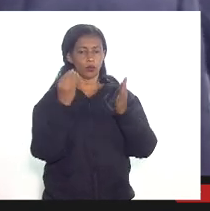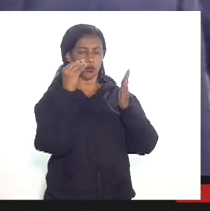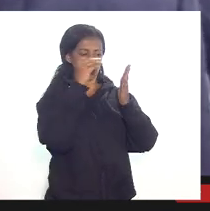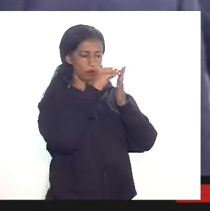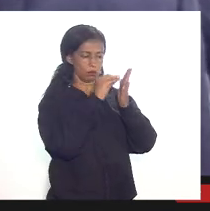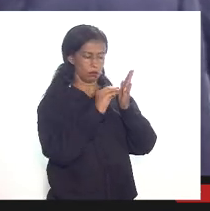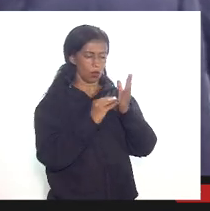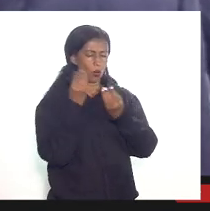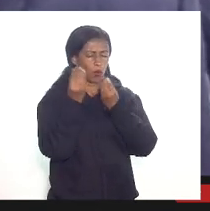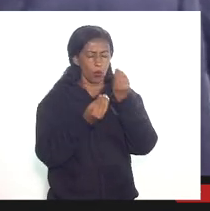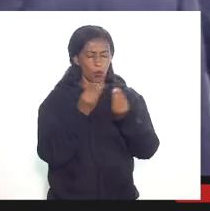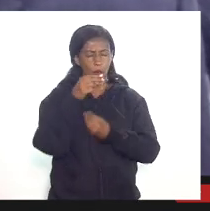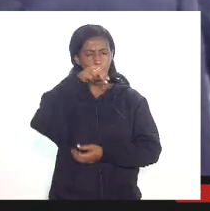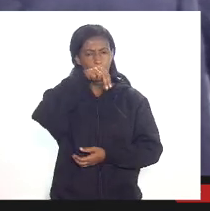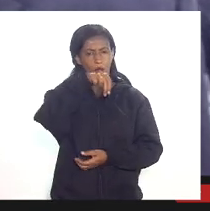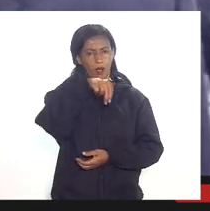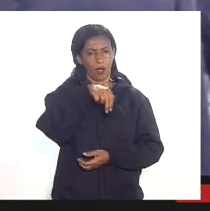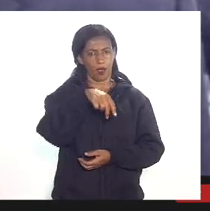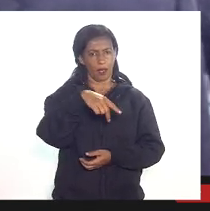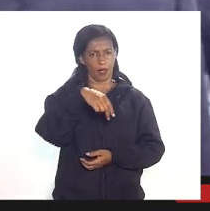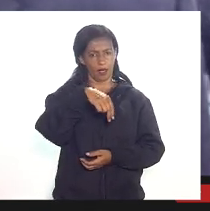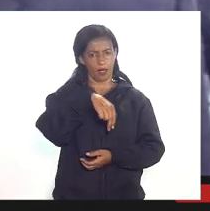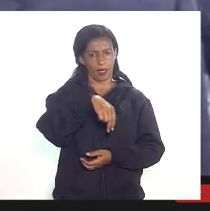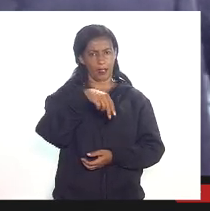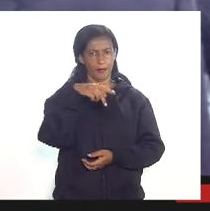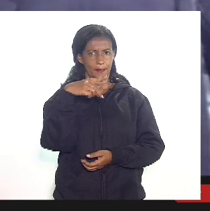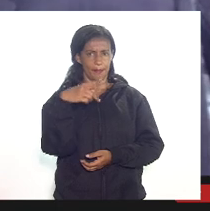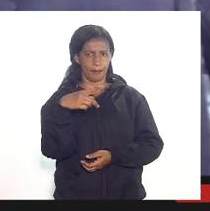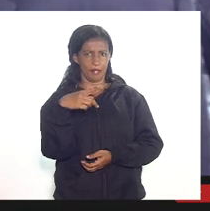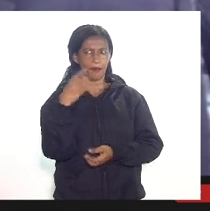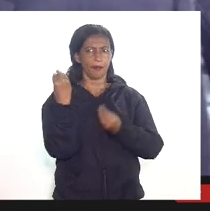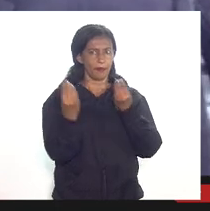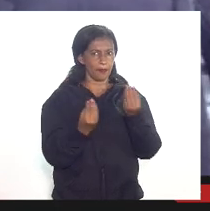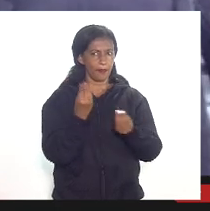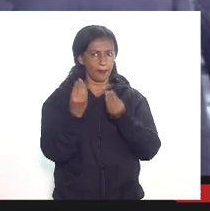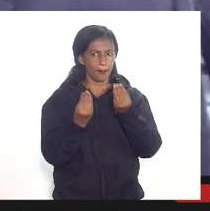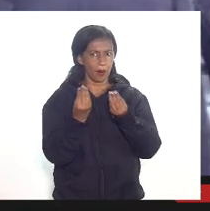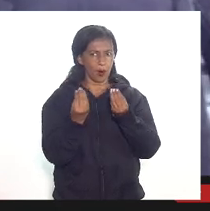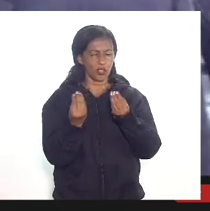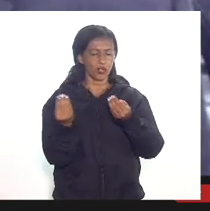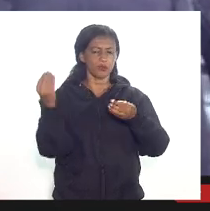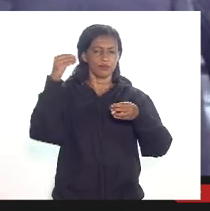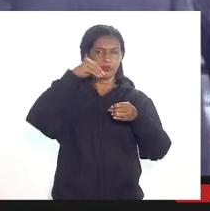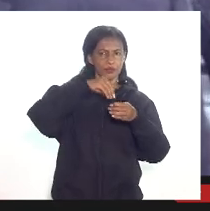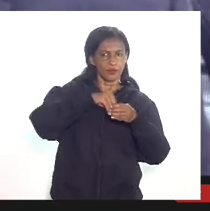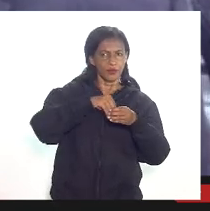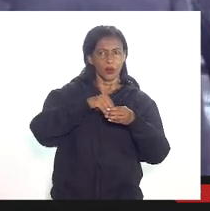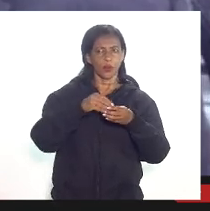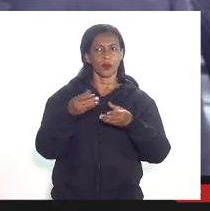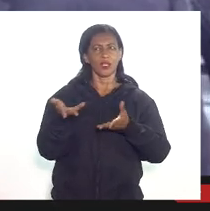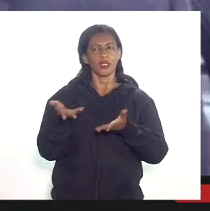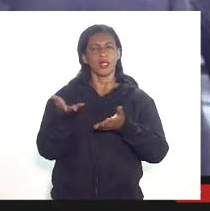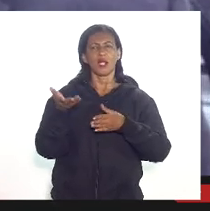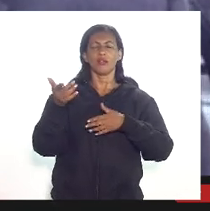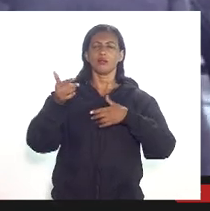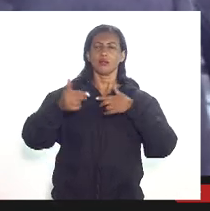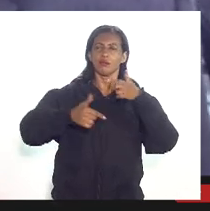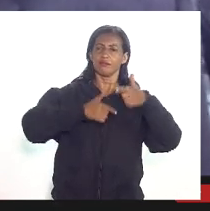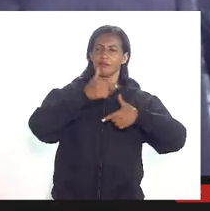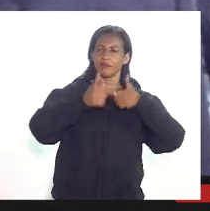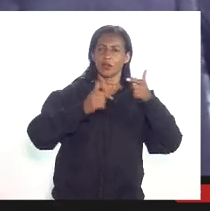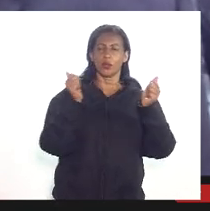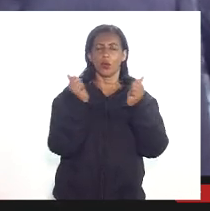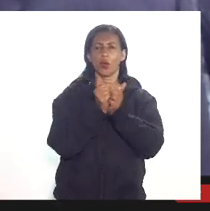a ANP pode incluir essa dedução que não é intrinsecamente relacionada com as atividades que são objeto do contrato de concessão